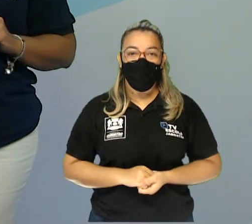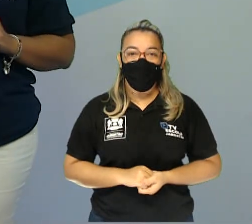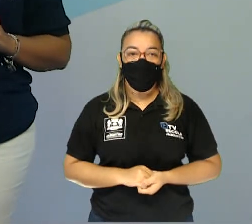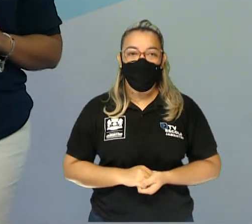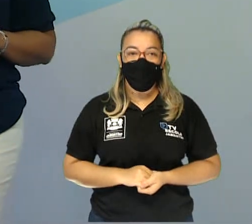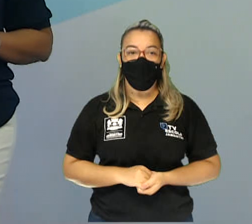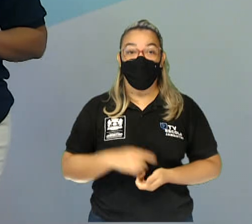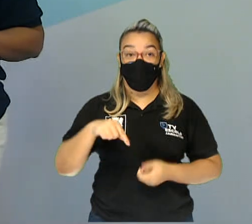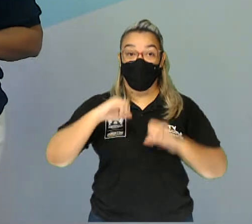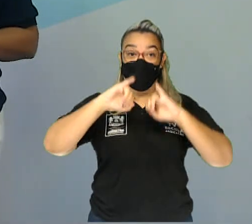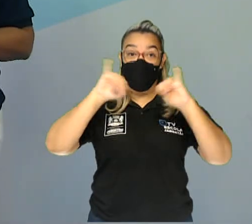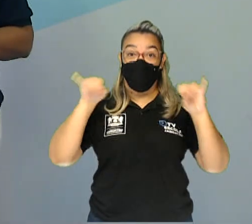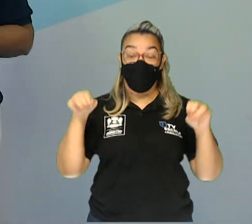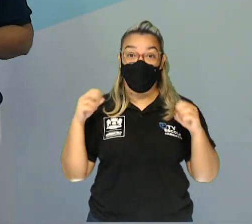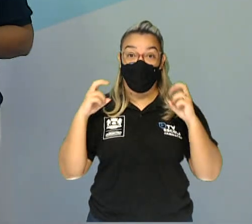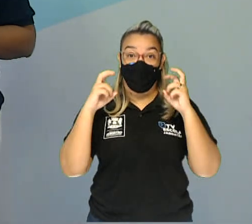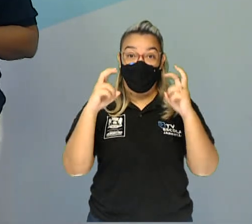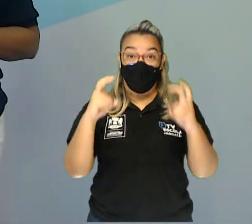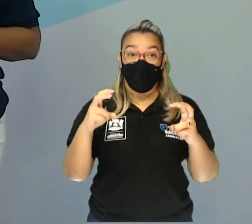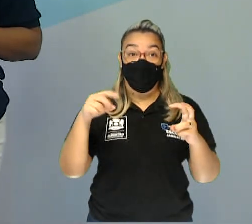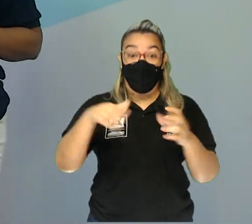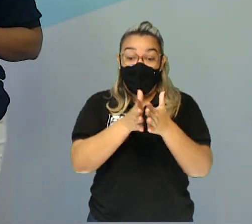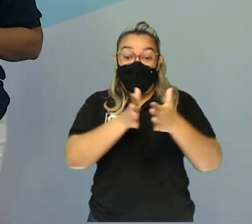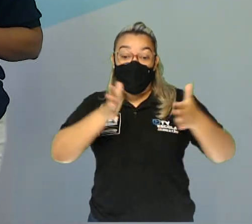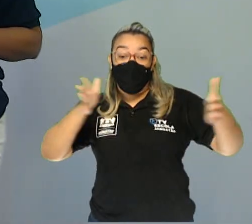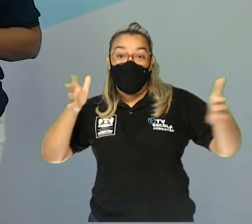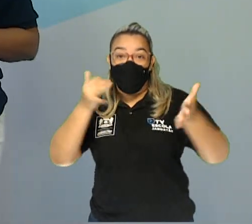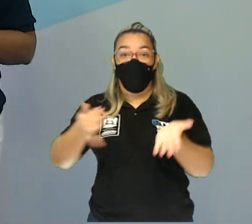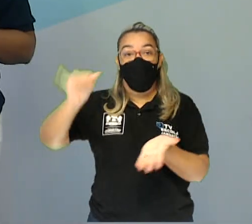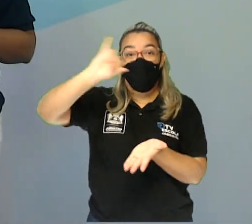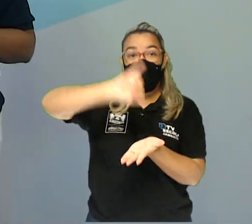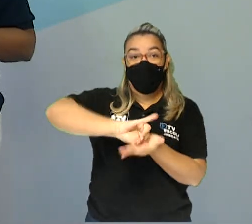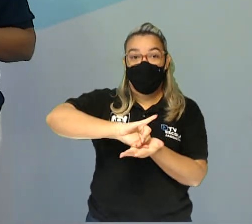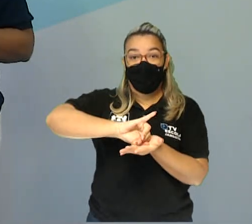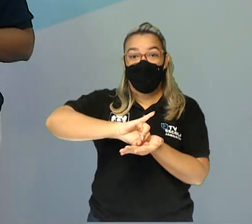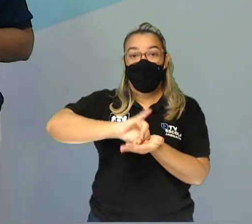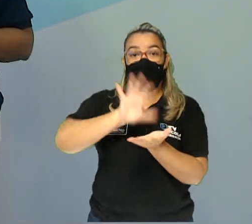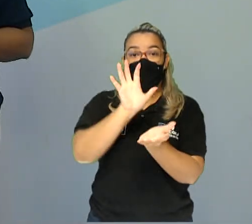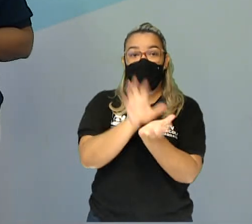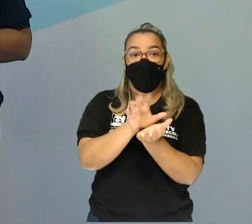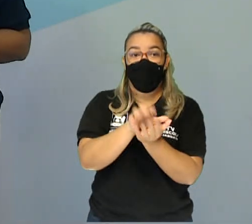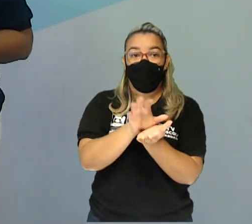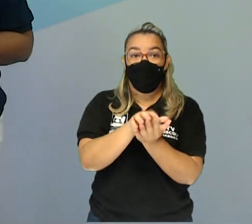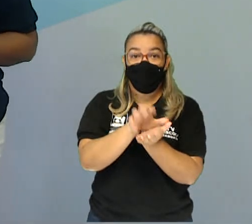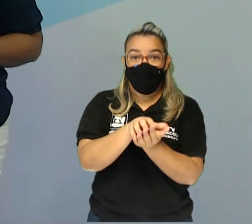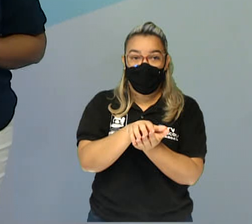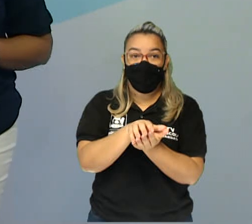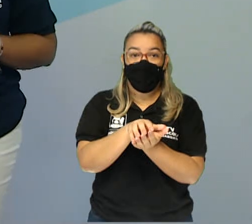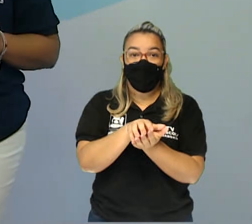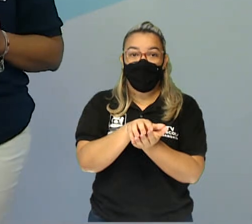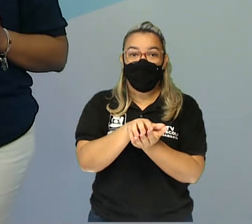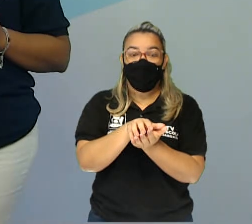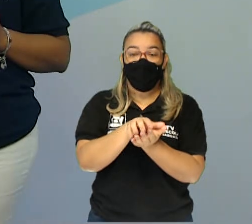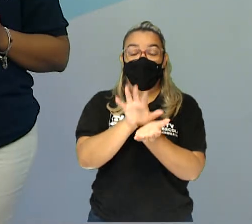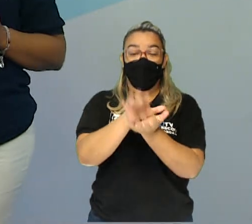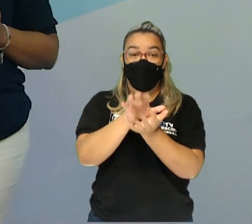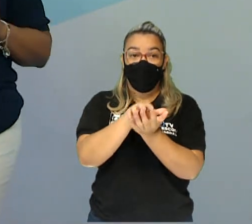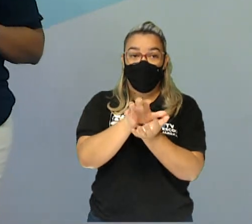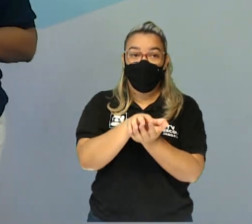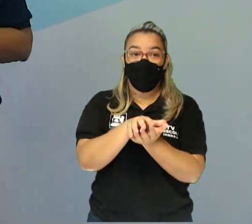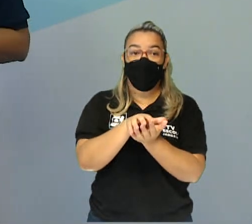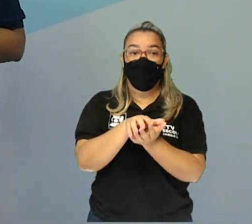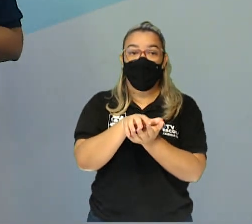Territorialmente, Jaboatão é a maior capital pernambucana. É maior, aliás, desculpa, é maior do que a capital pernambucana.